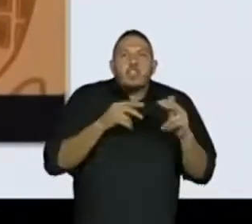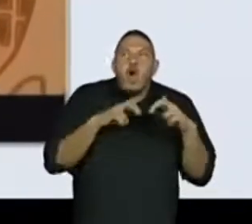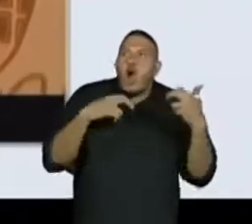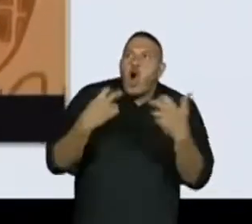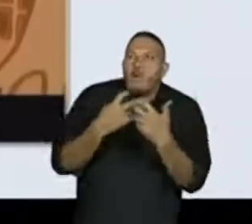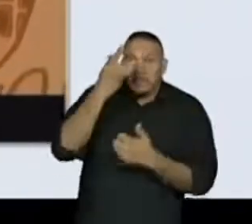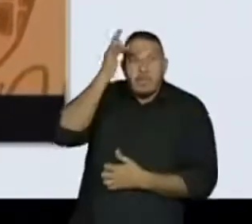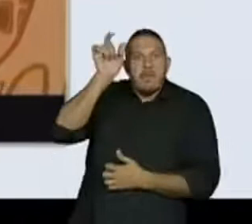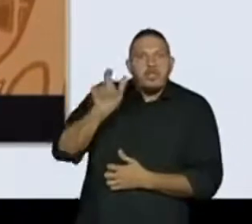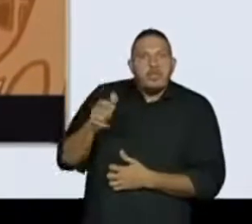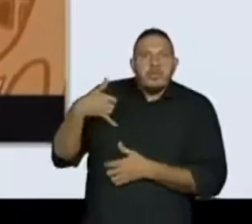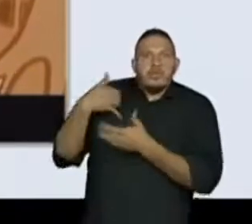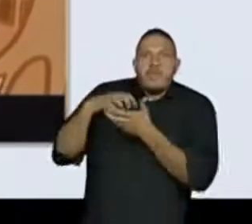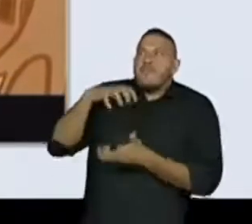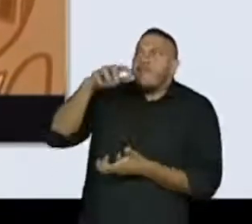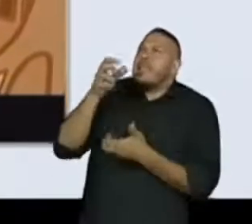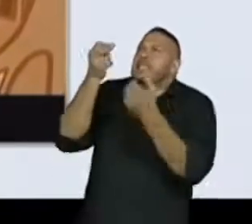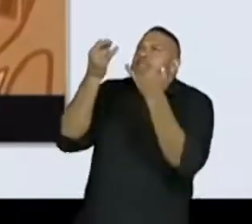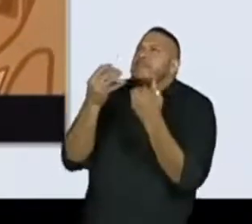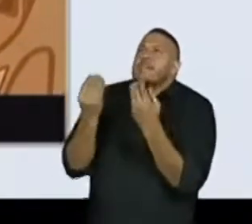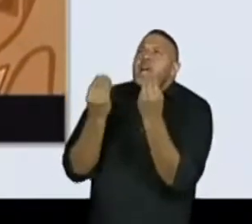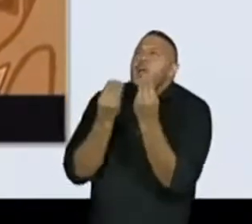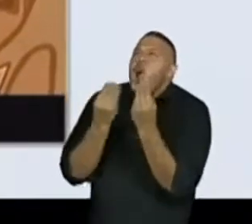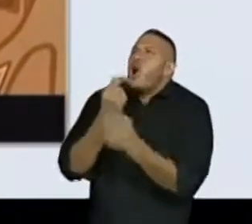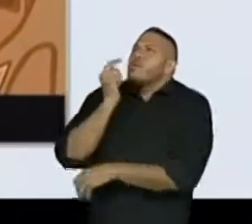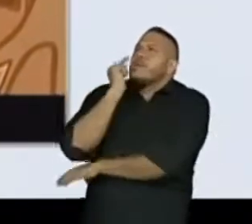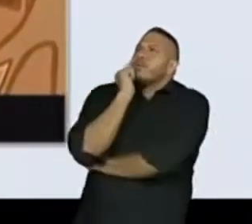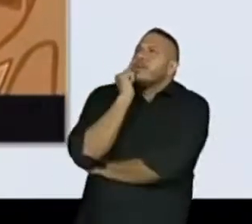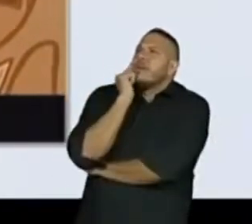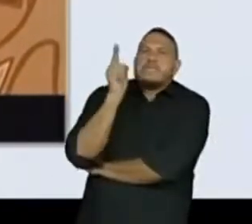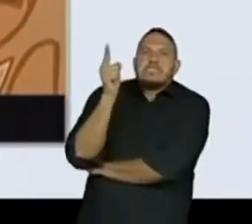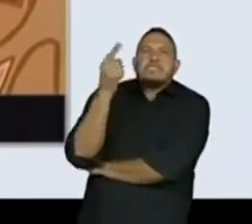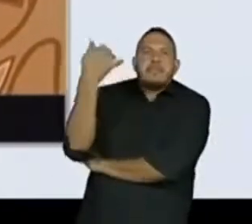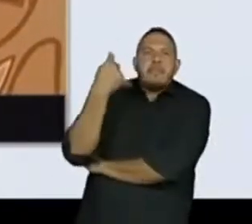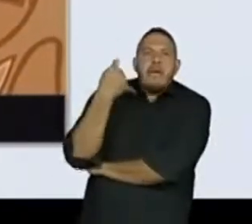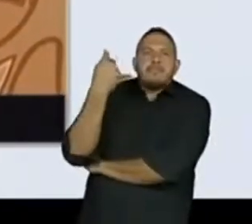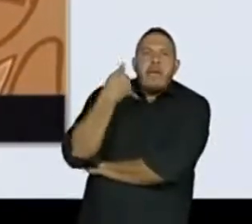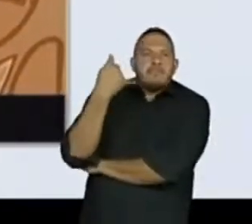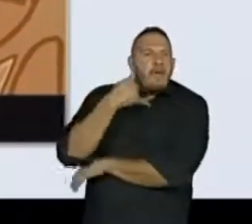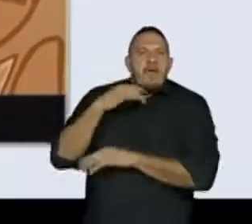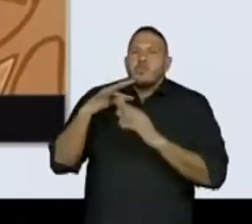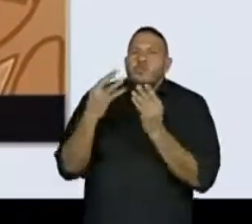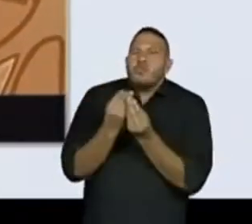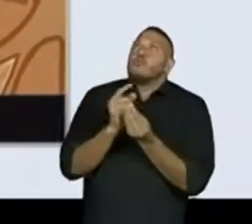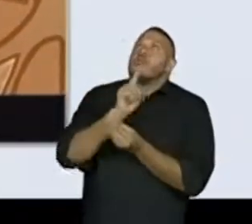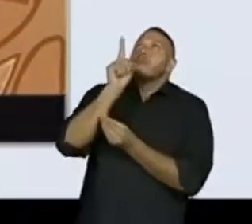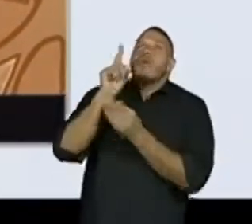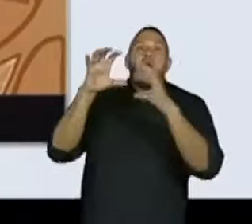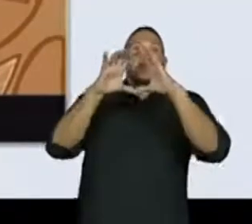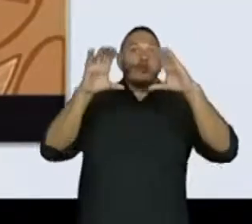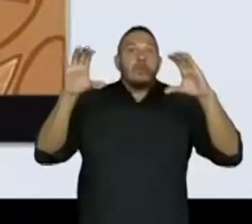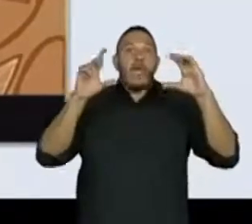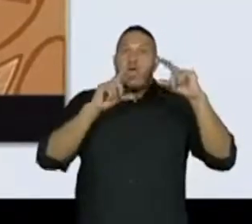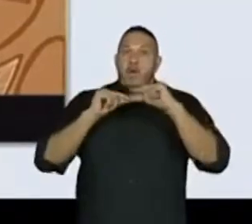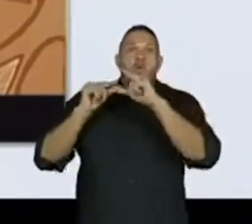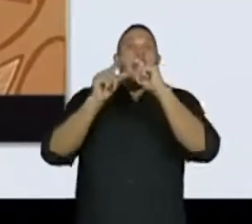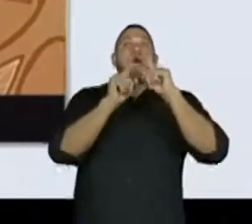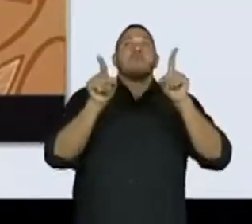buscavam nos mais velhos explicações para o inexplicado tudo que está no céu está